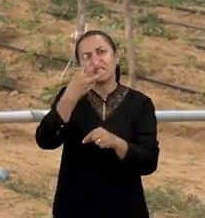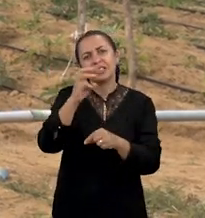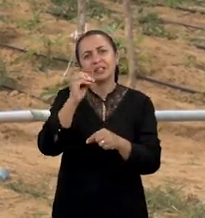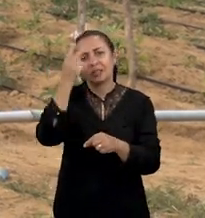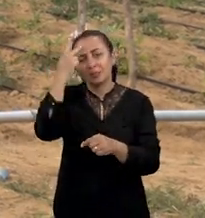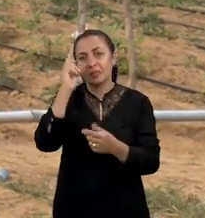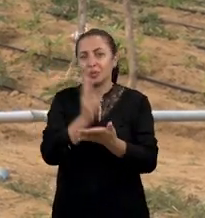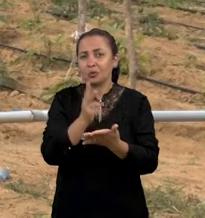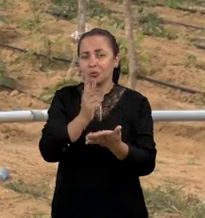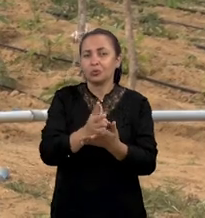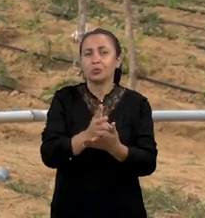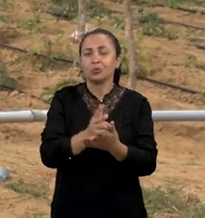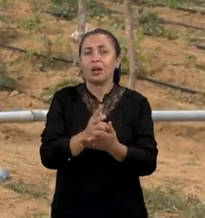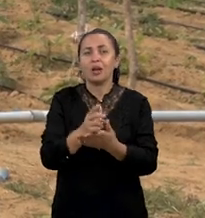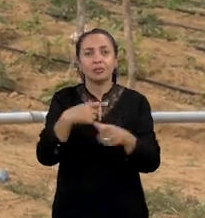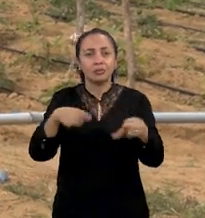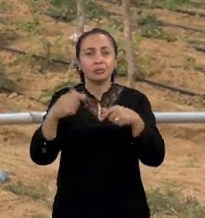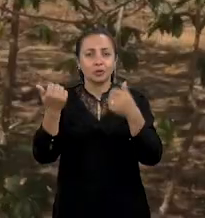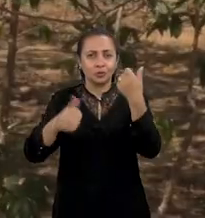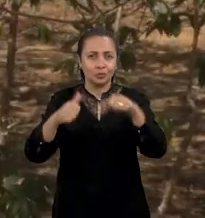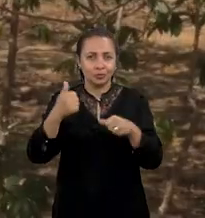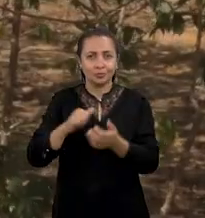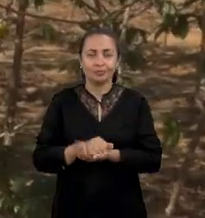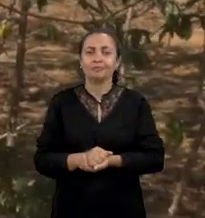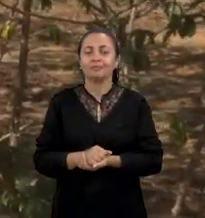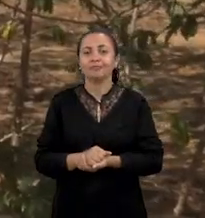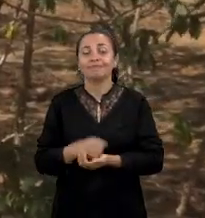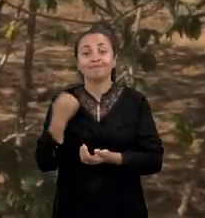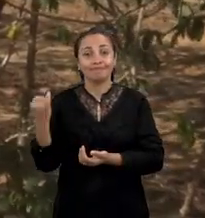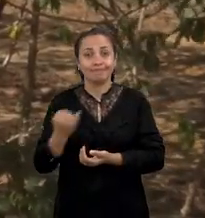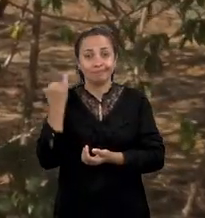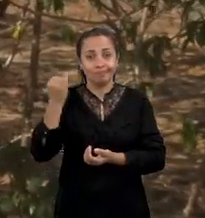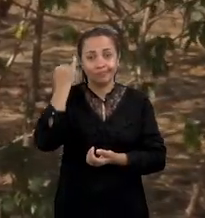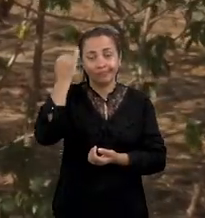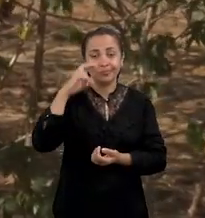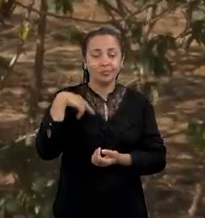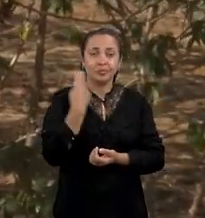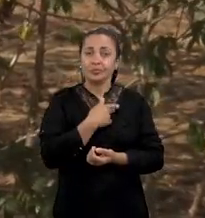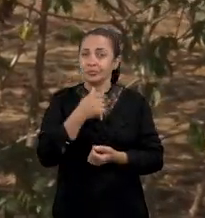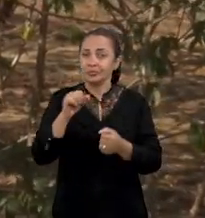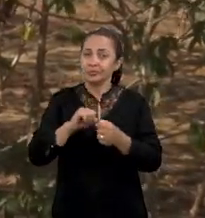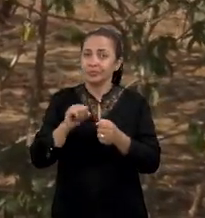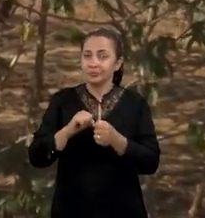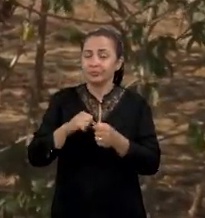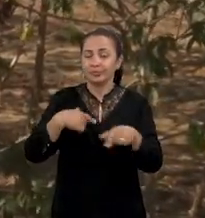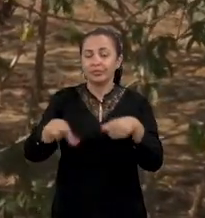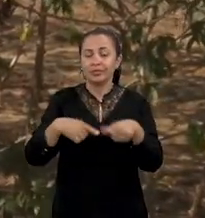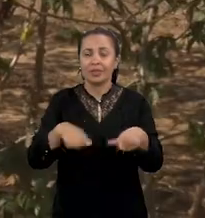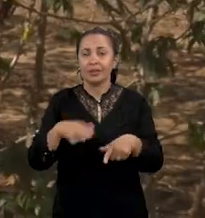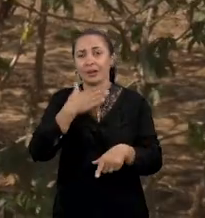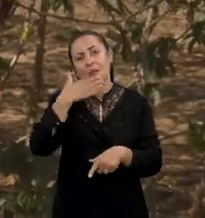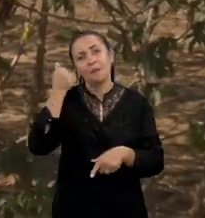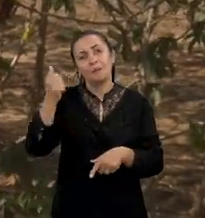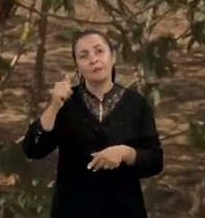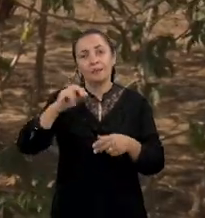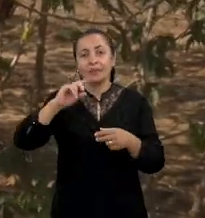continuar com os trabalhos de avaliação. A importância da gente estar fazendo esse trabalho de melhoramento genético é